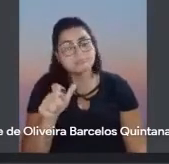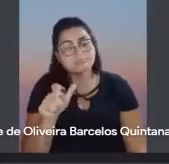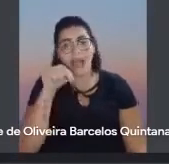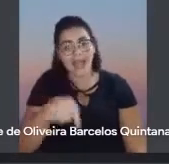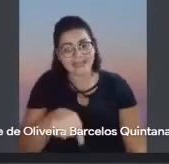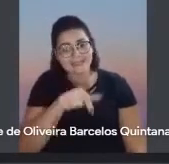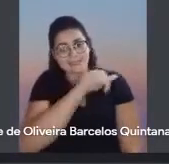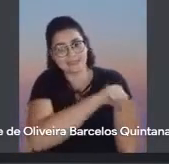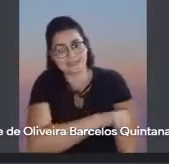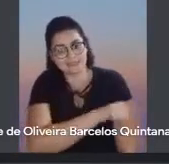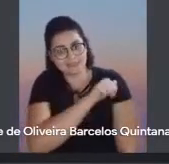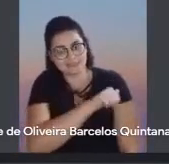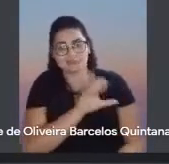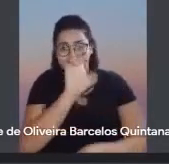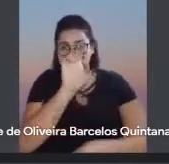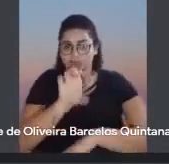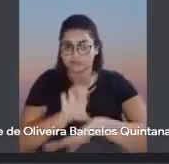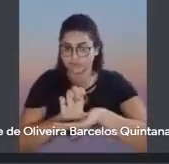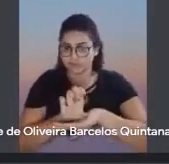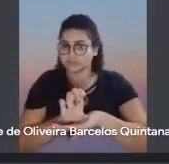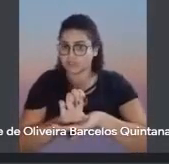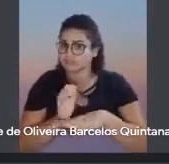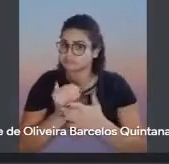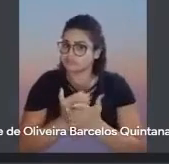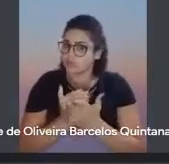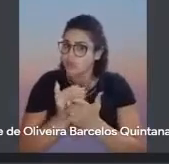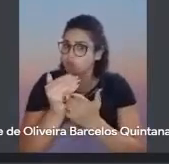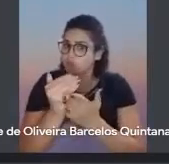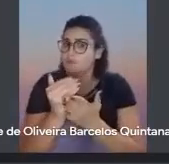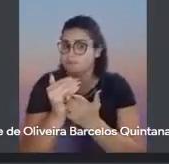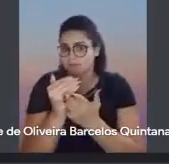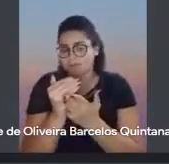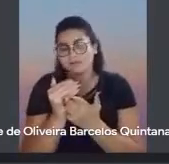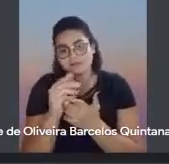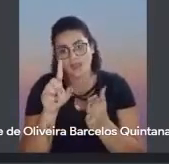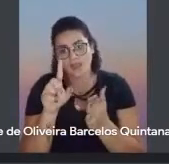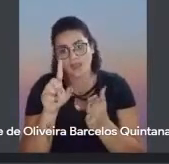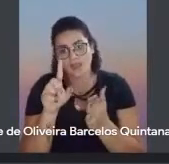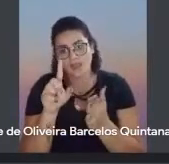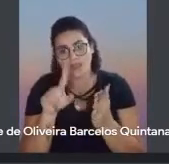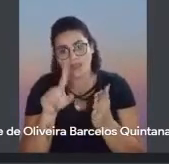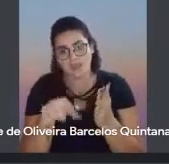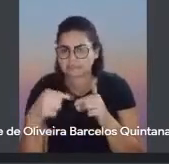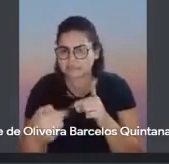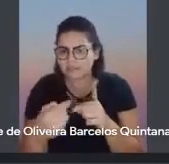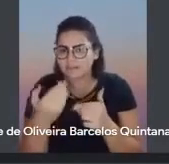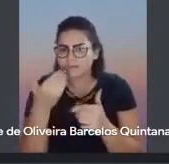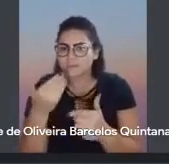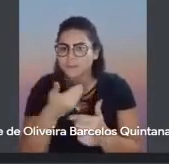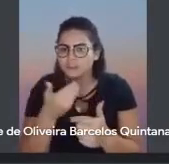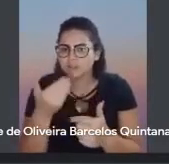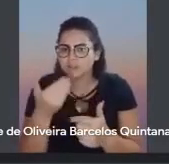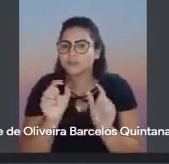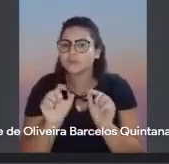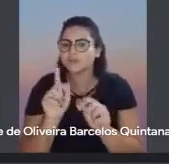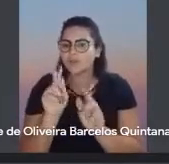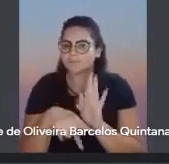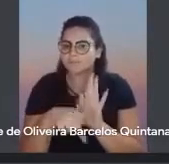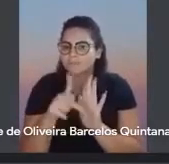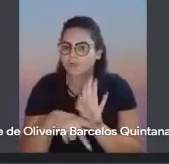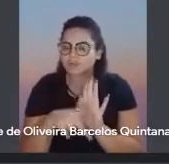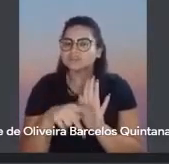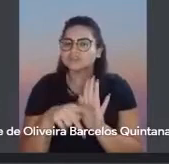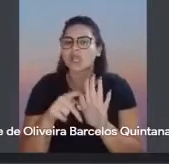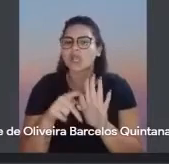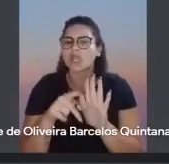estado, assim, começar aqui, né? Assim, e tivemos depois vários pedidos para levar esse projeto para outros lugares,